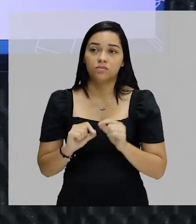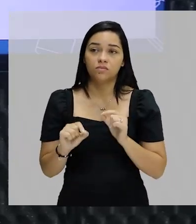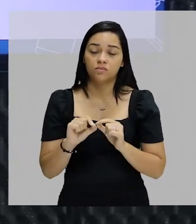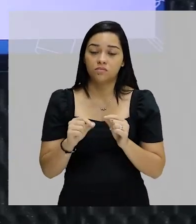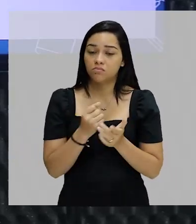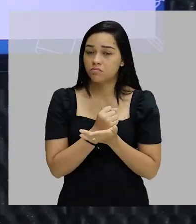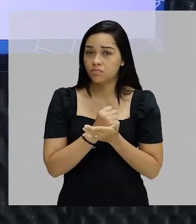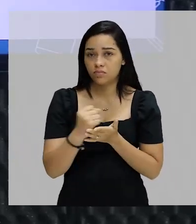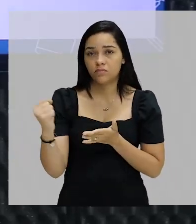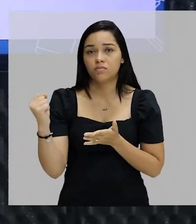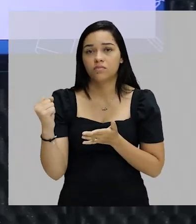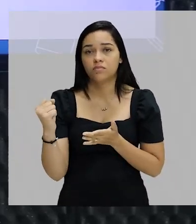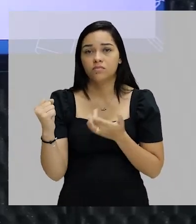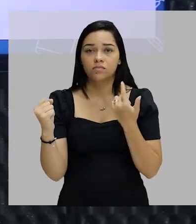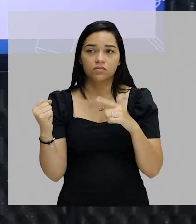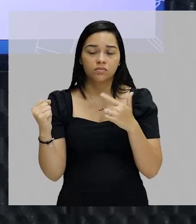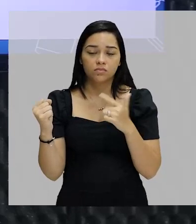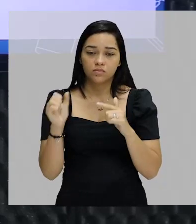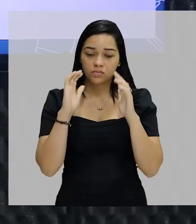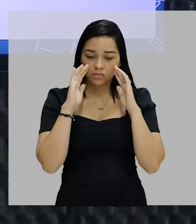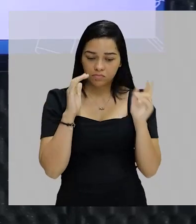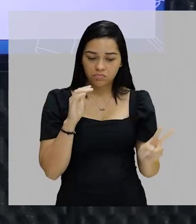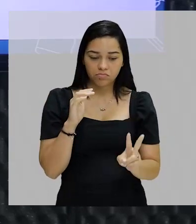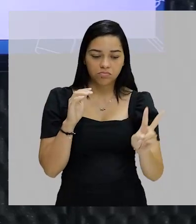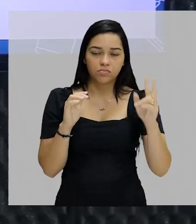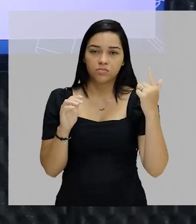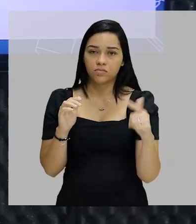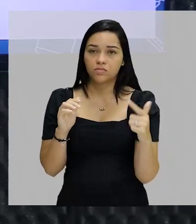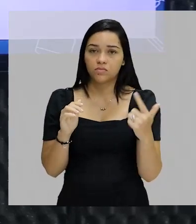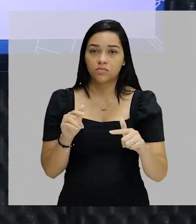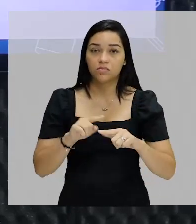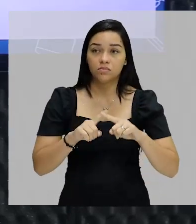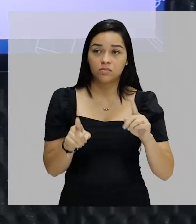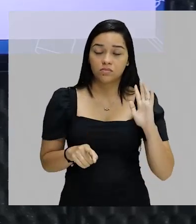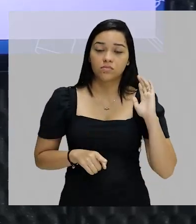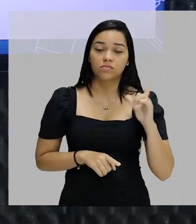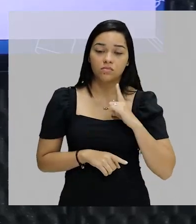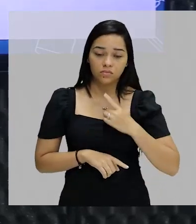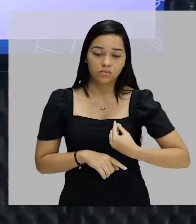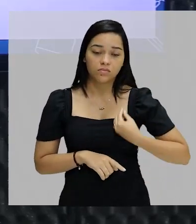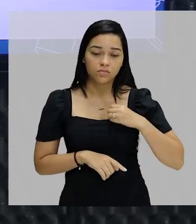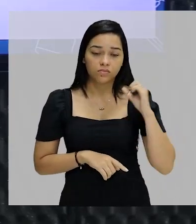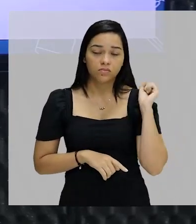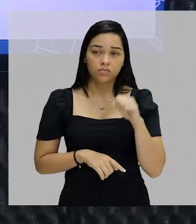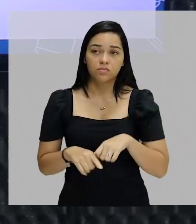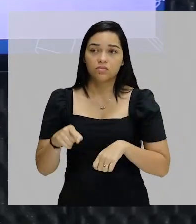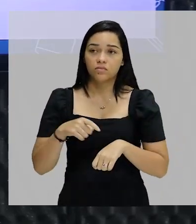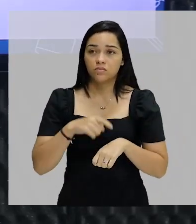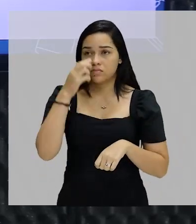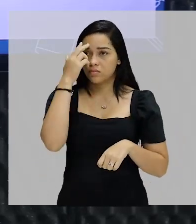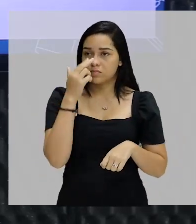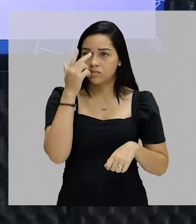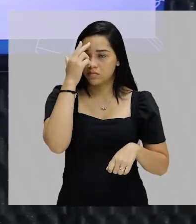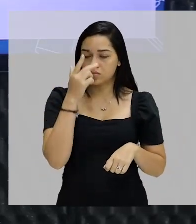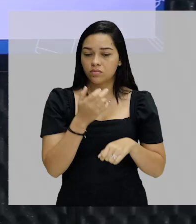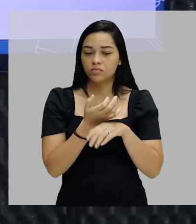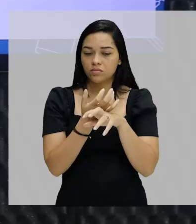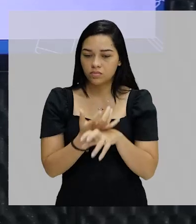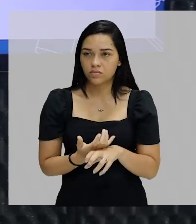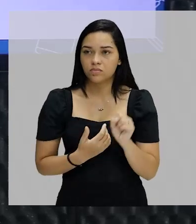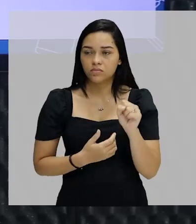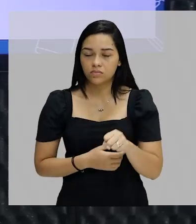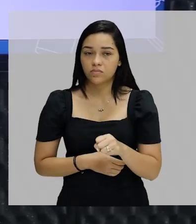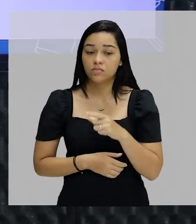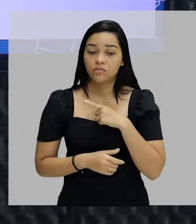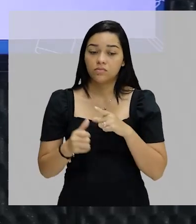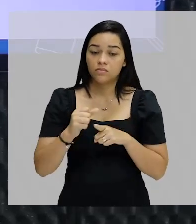ultrapassadas. A gente não dá mais tanto valor para elas. Mas elas existiram no momento da história ali, da disciplina, da